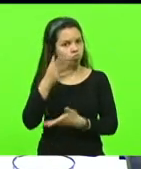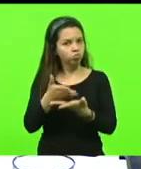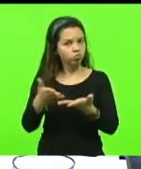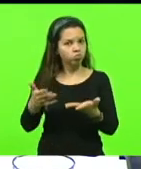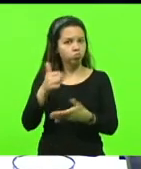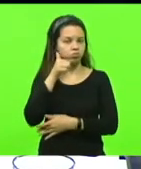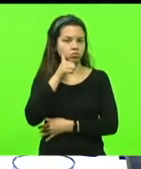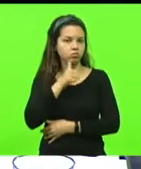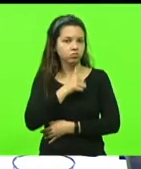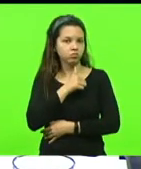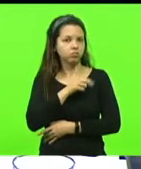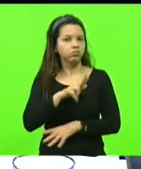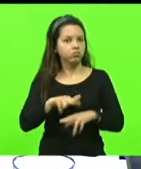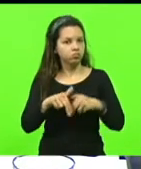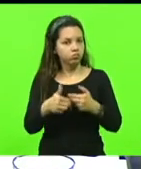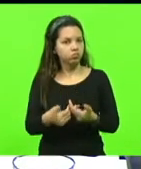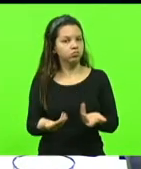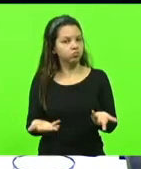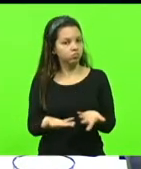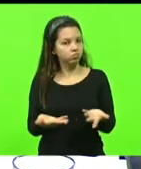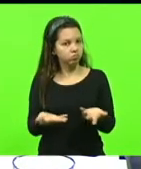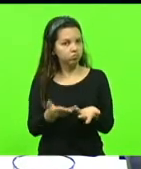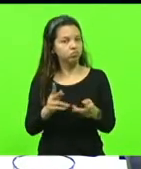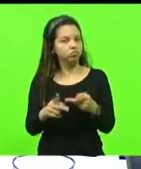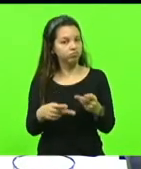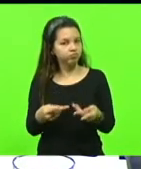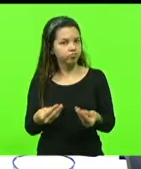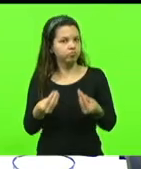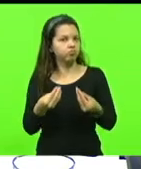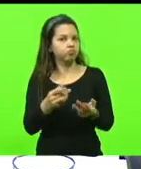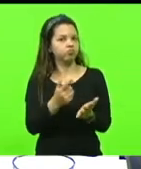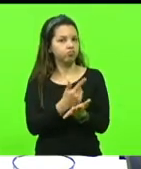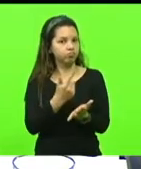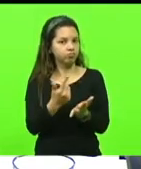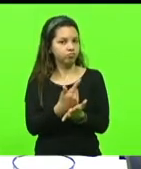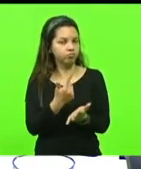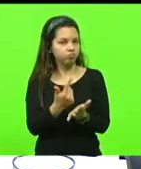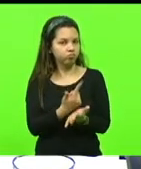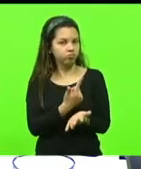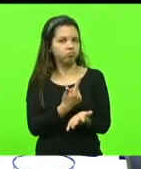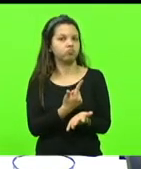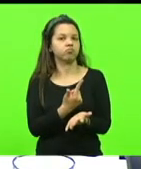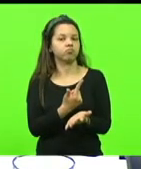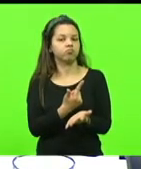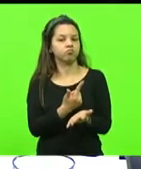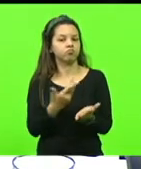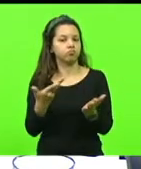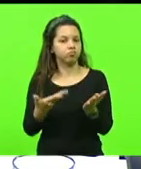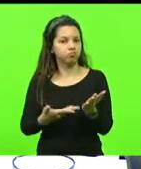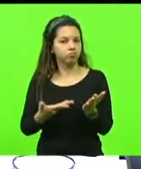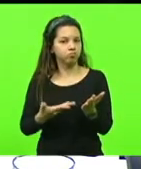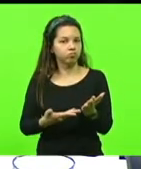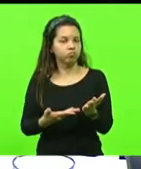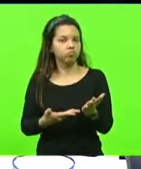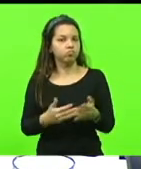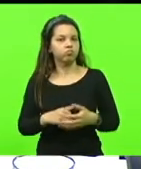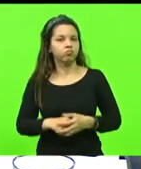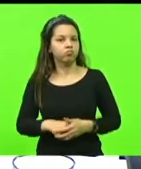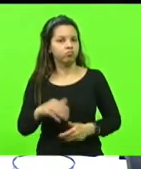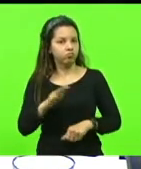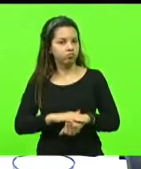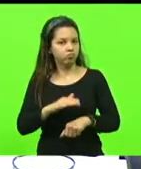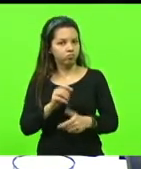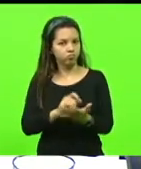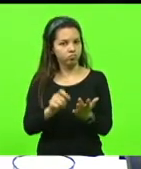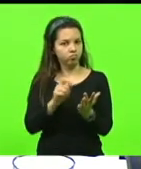justamente hoje, eu fui presenteada com este livro que uma das autoras de um dos